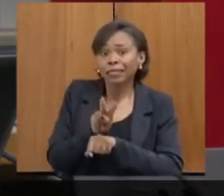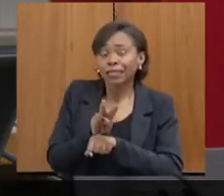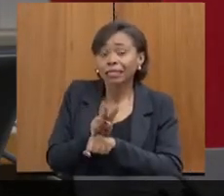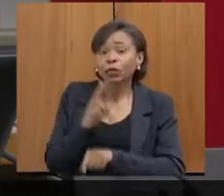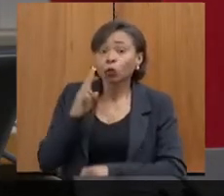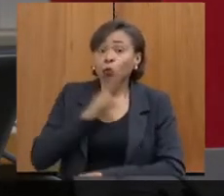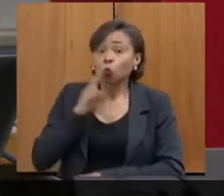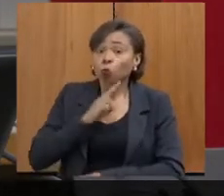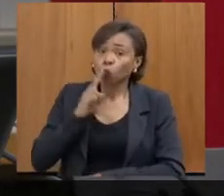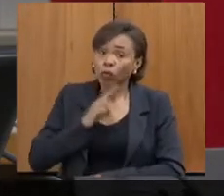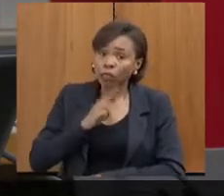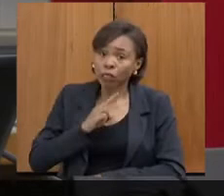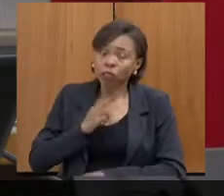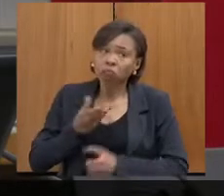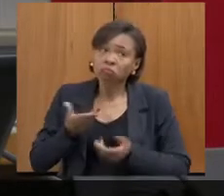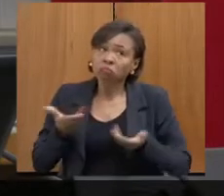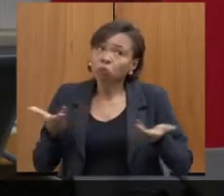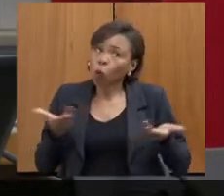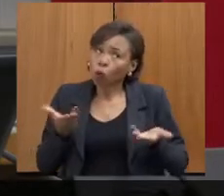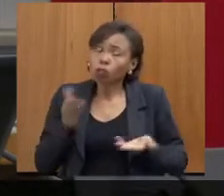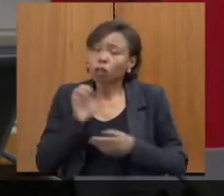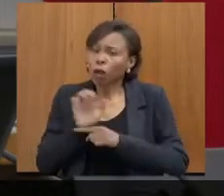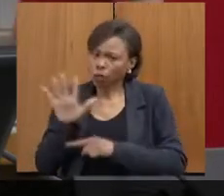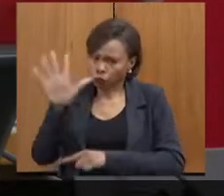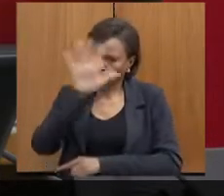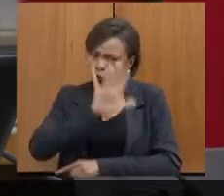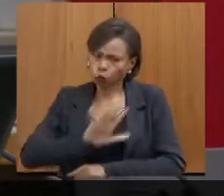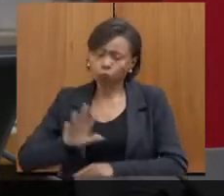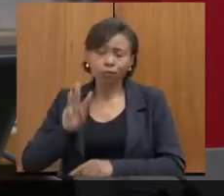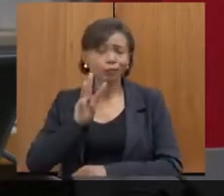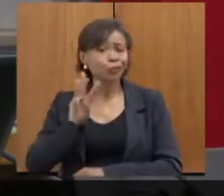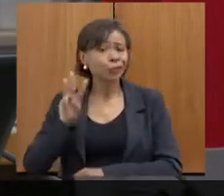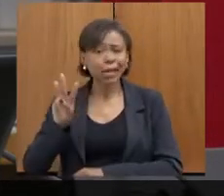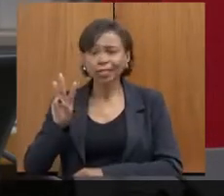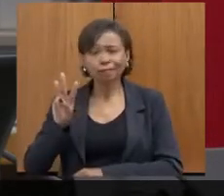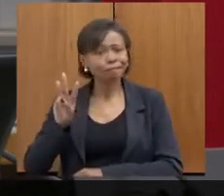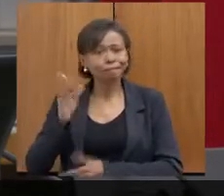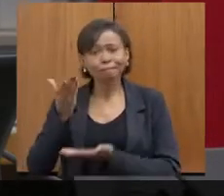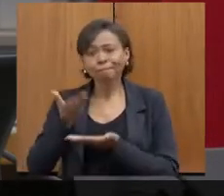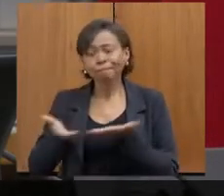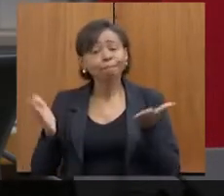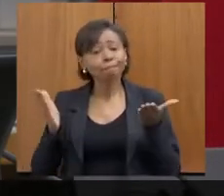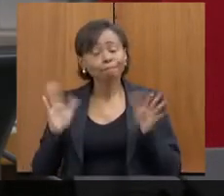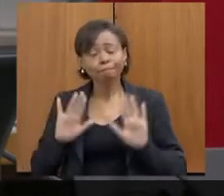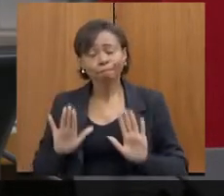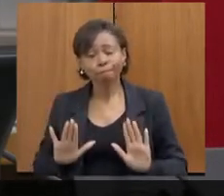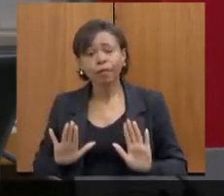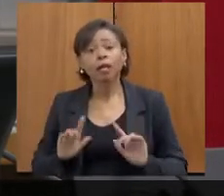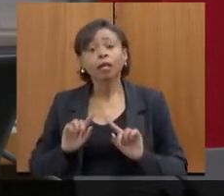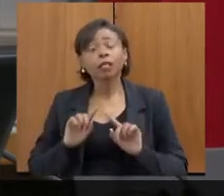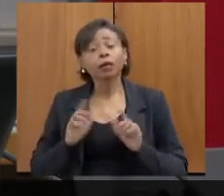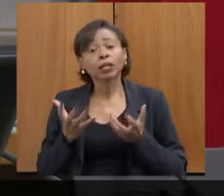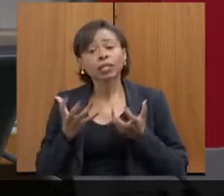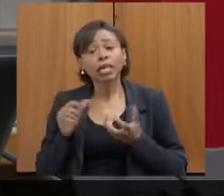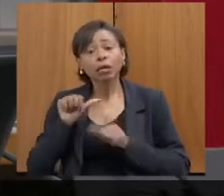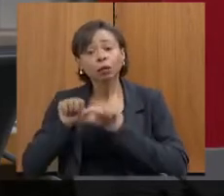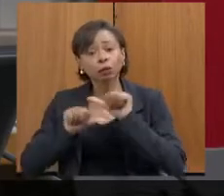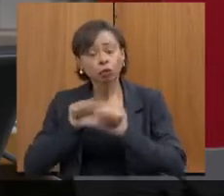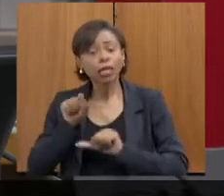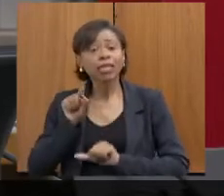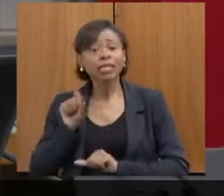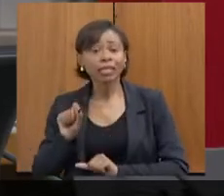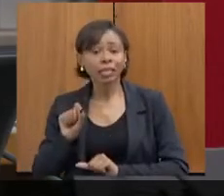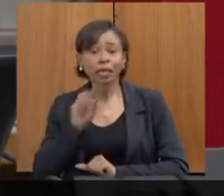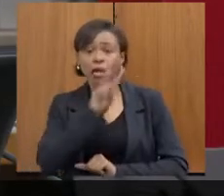o nosso site perdeu um pouco o sentido. E a gente quer transformar esse site num fluxo de encaminhamento online. Como seria?